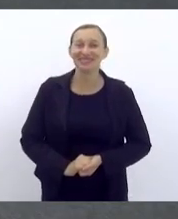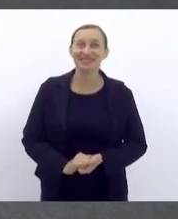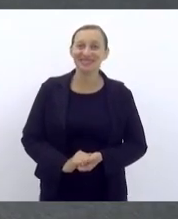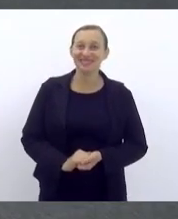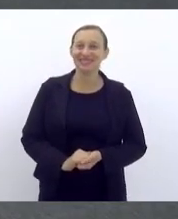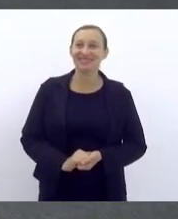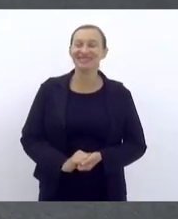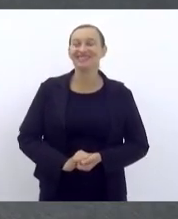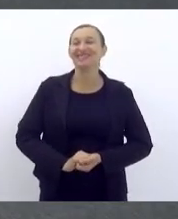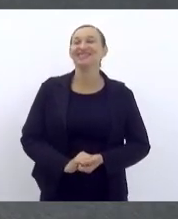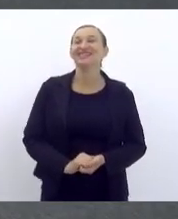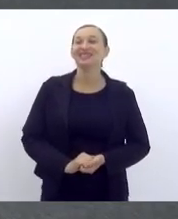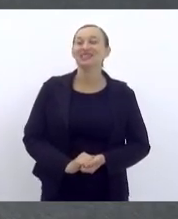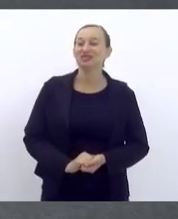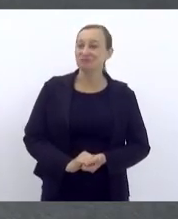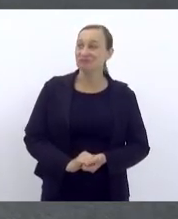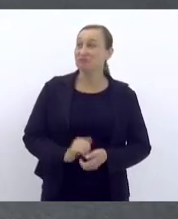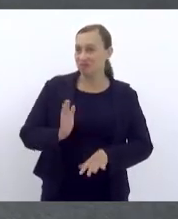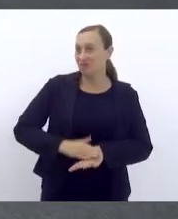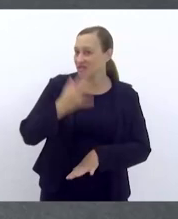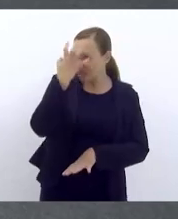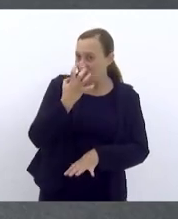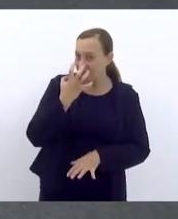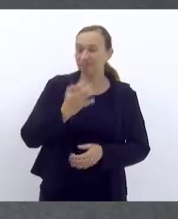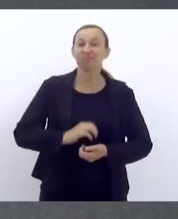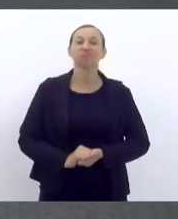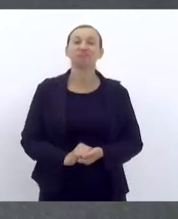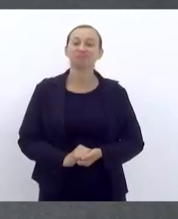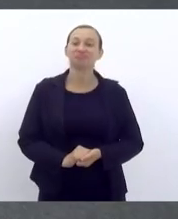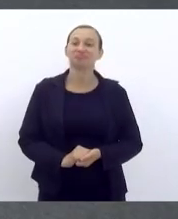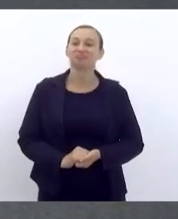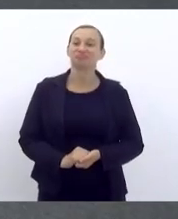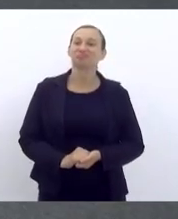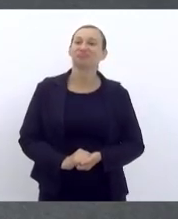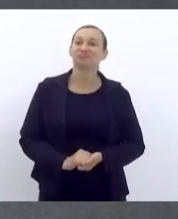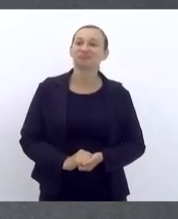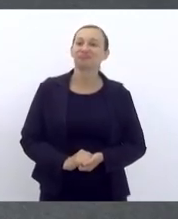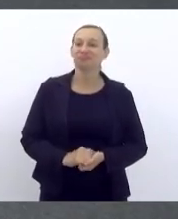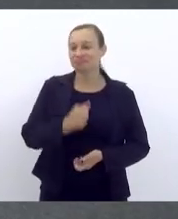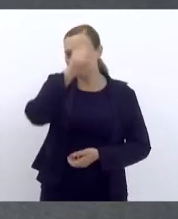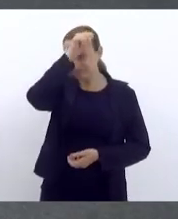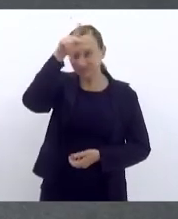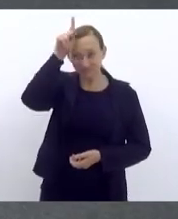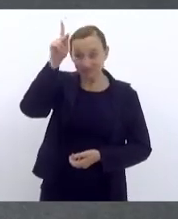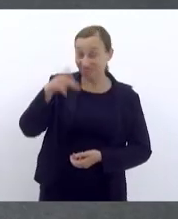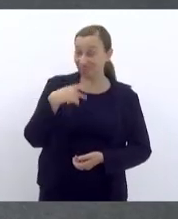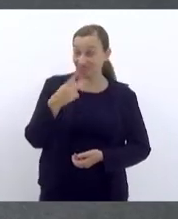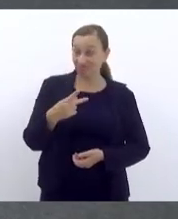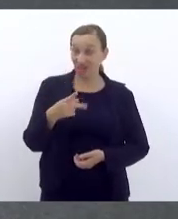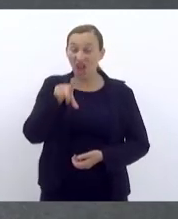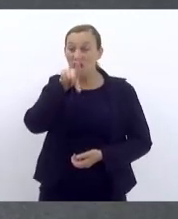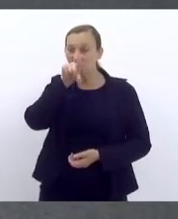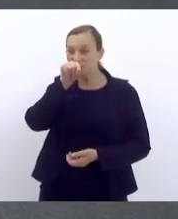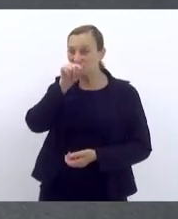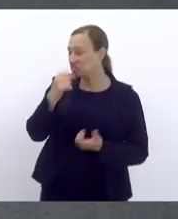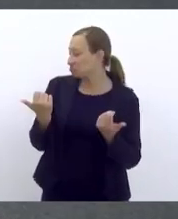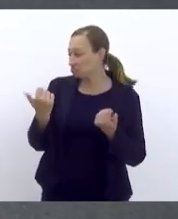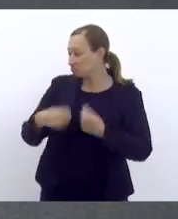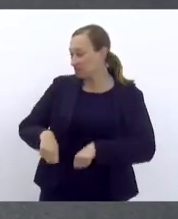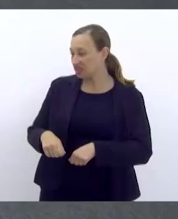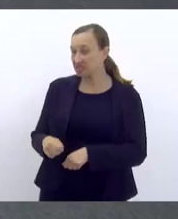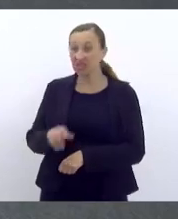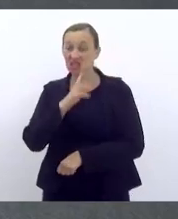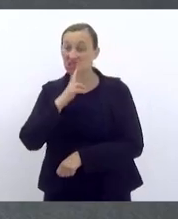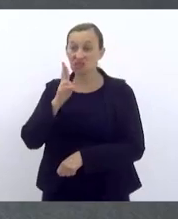Um deles, talvez mais graves, tenha sido o prefeito dizer não, Mesquita não precisa de restaurante